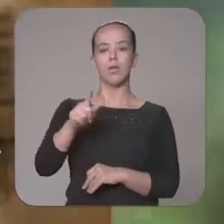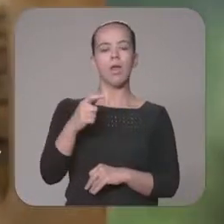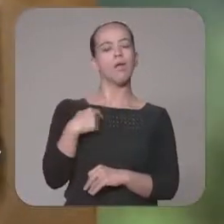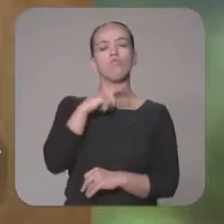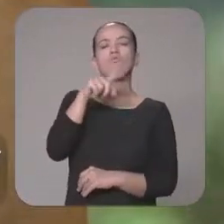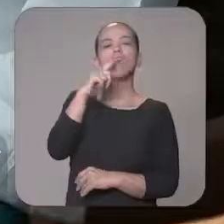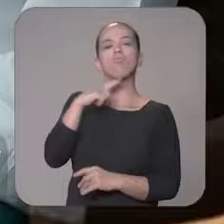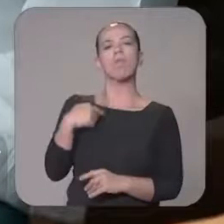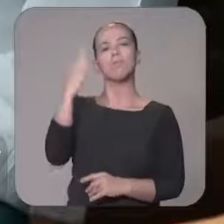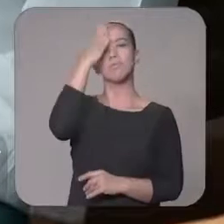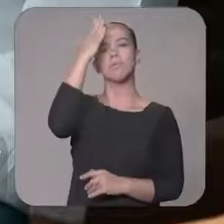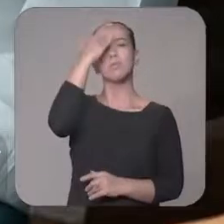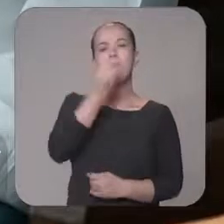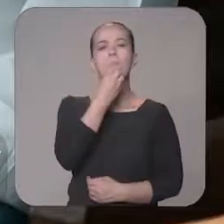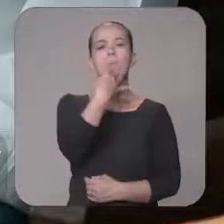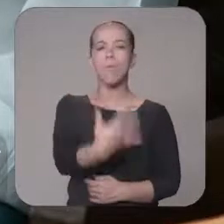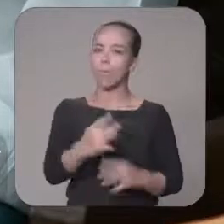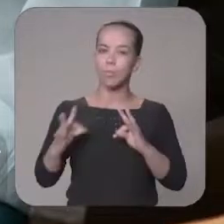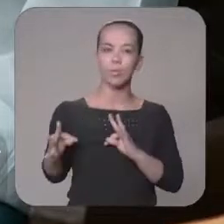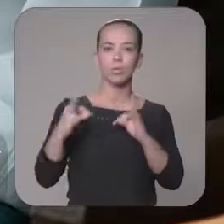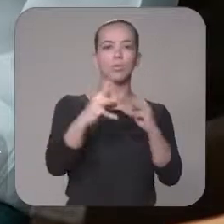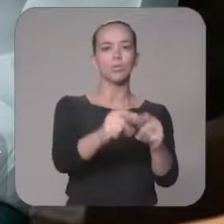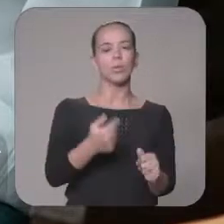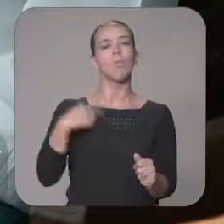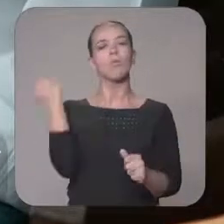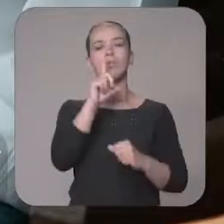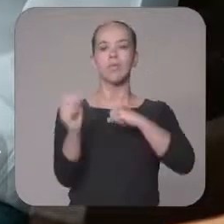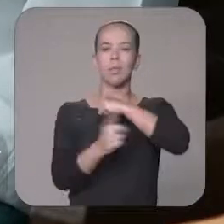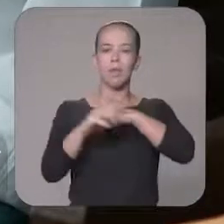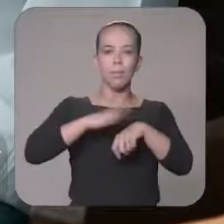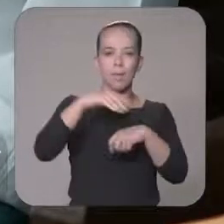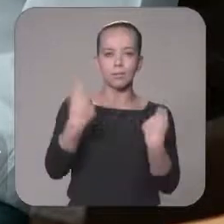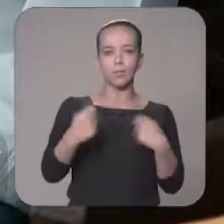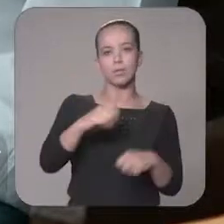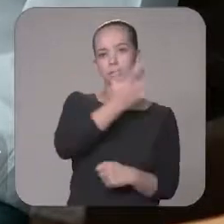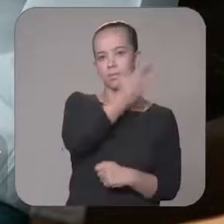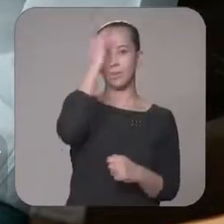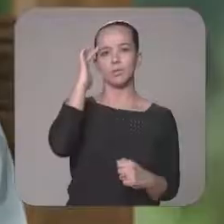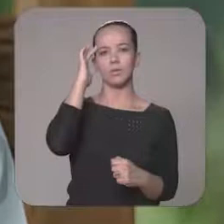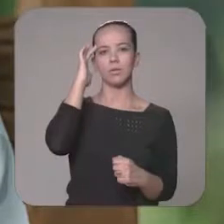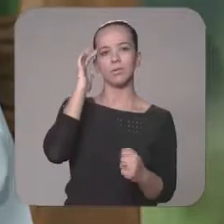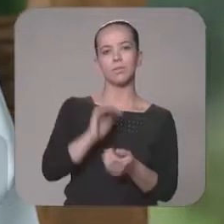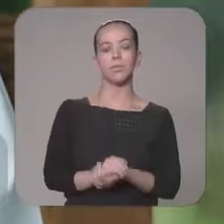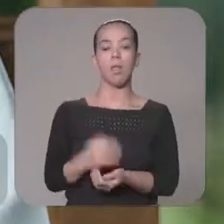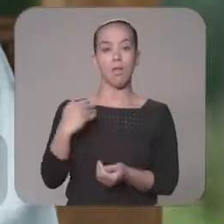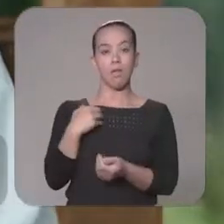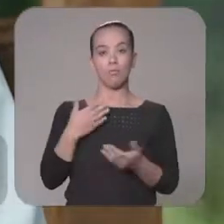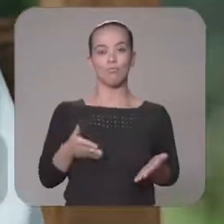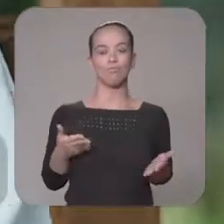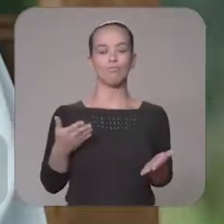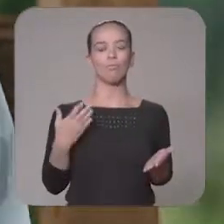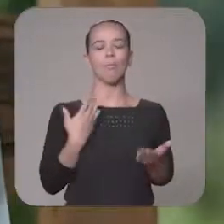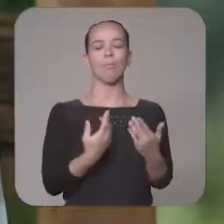eu não tenho dúvida, extremamente positiva para a gente atender as necessidades maiores da população. Eu, quando